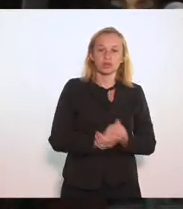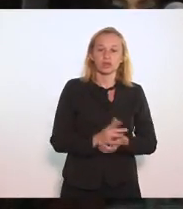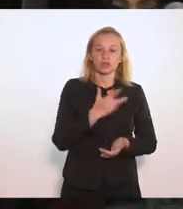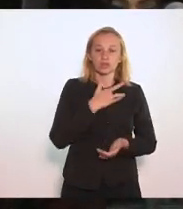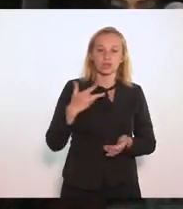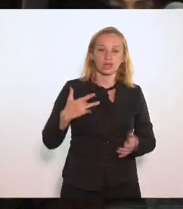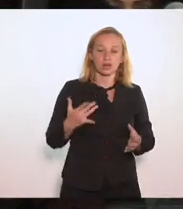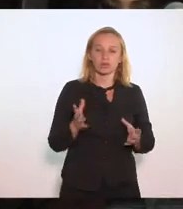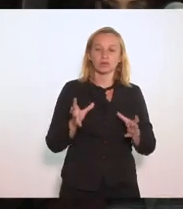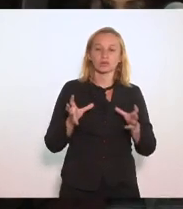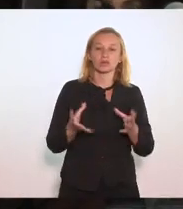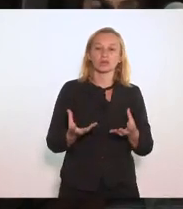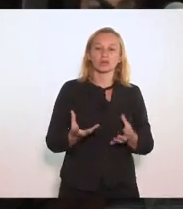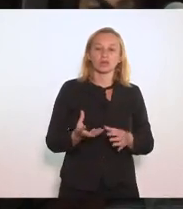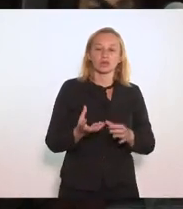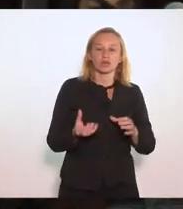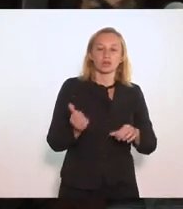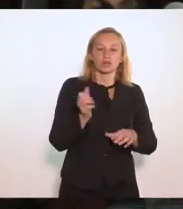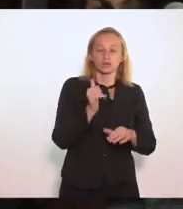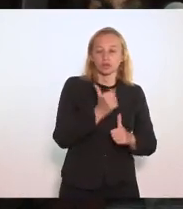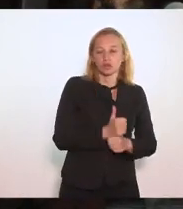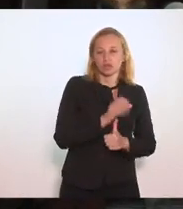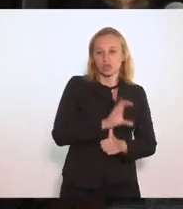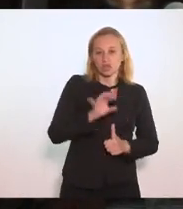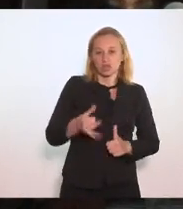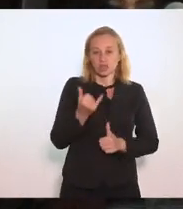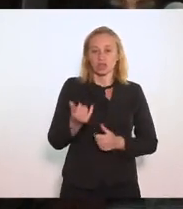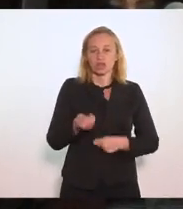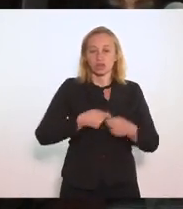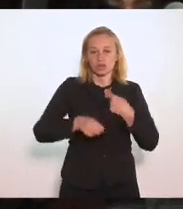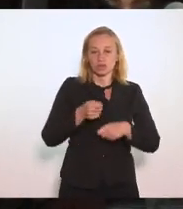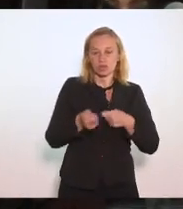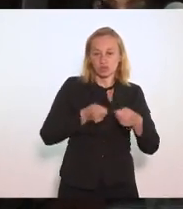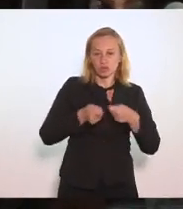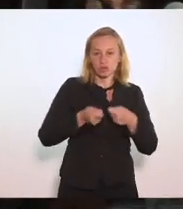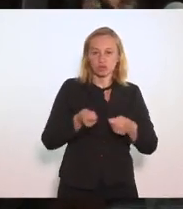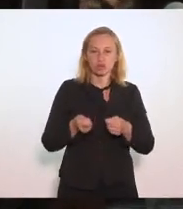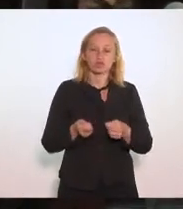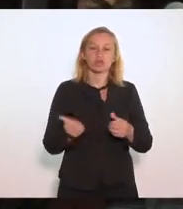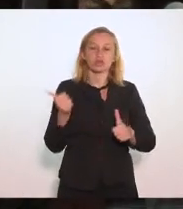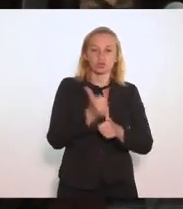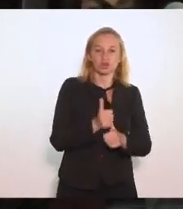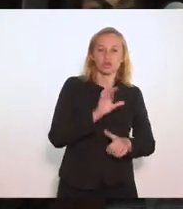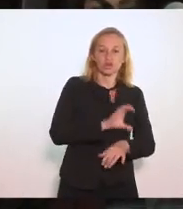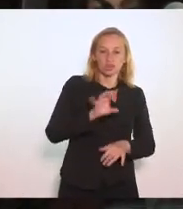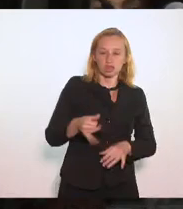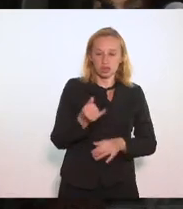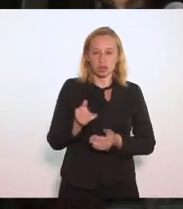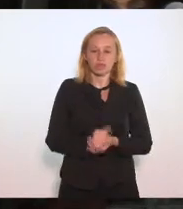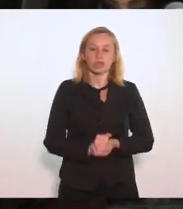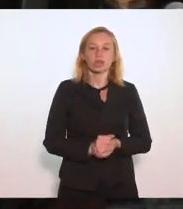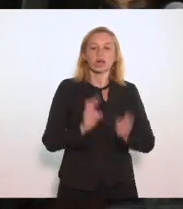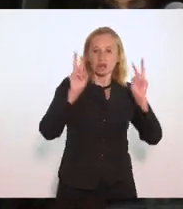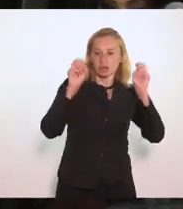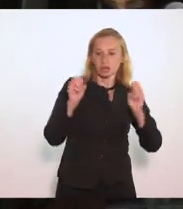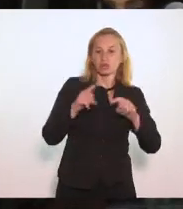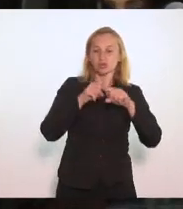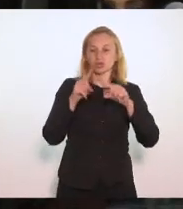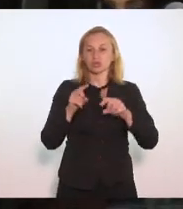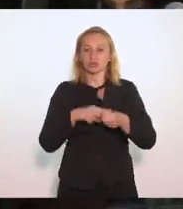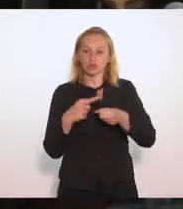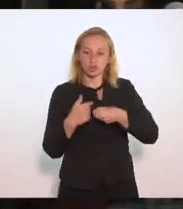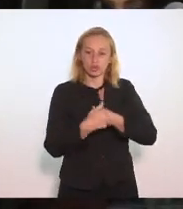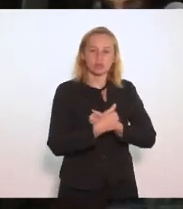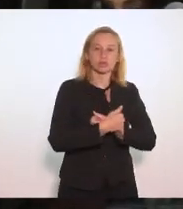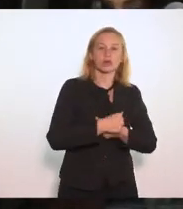com o substitutivo da CCJ de economia e do comércio favorável com o substitutivo da CCJ de assuntos municipais de desenvolvimento